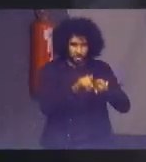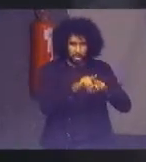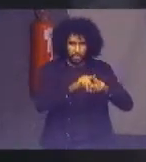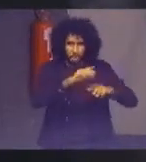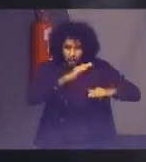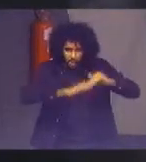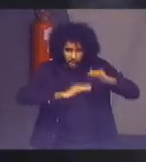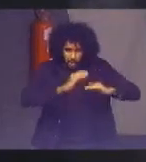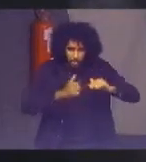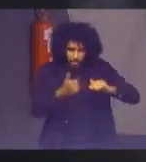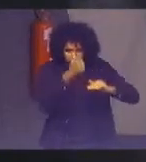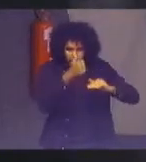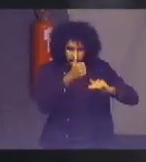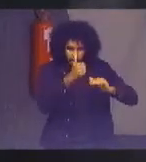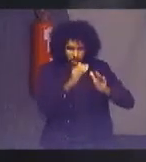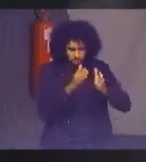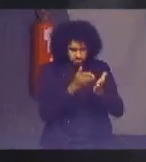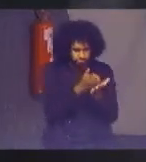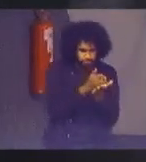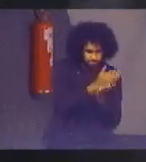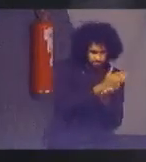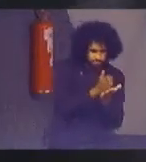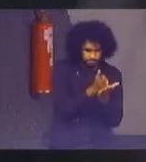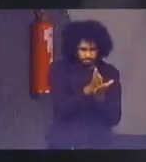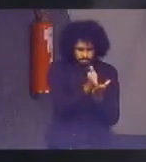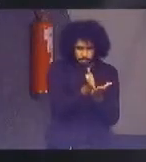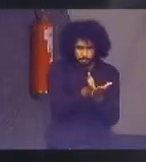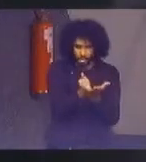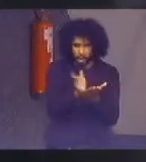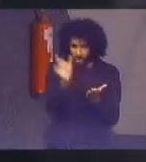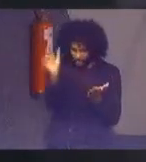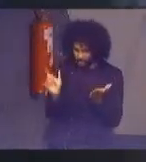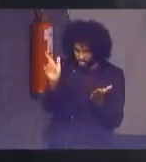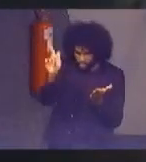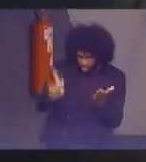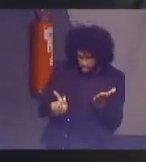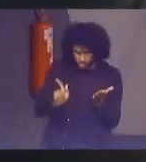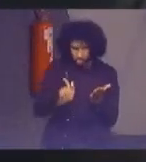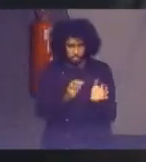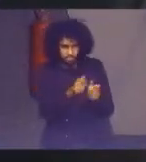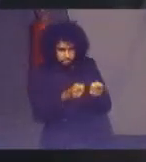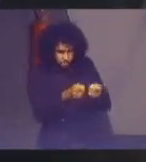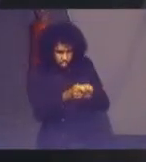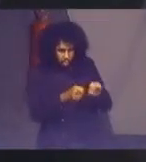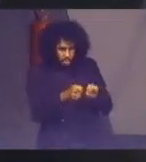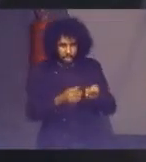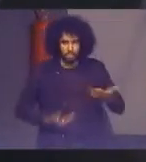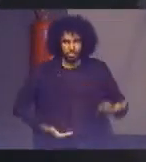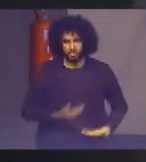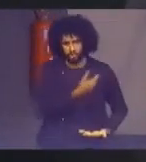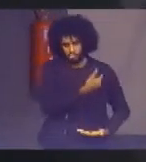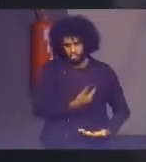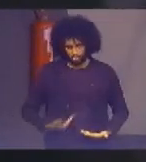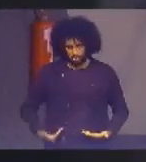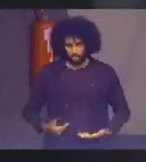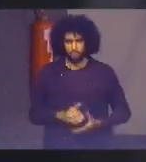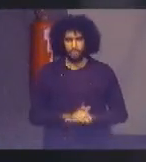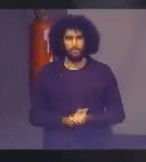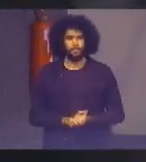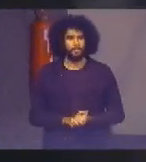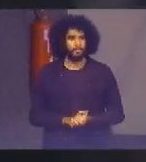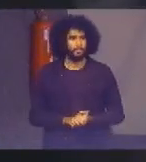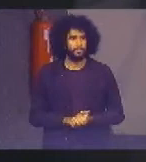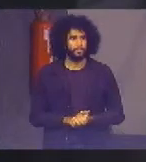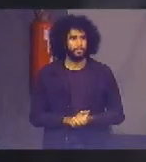norteador da conduta do gestor e do servidor público. Estamos aqui, portanto,